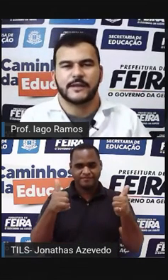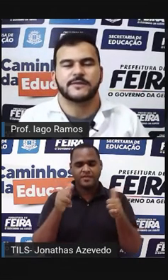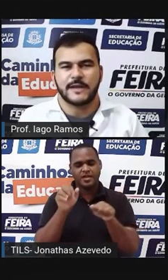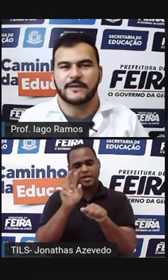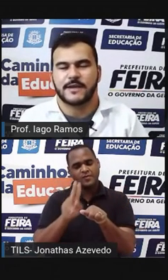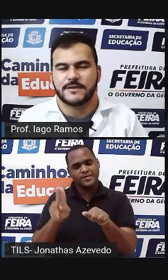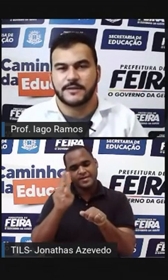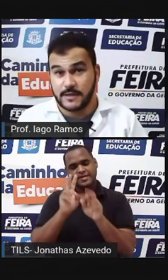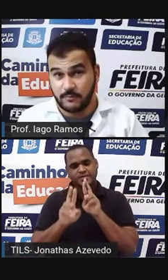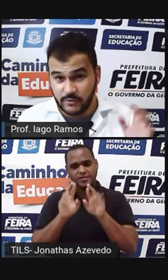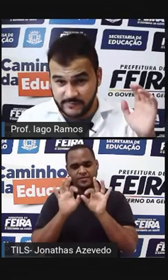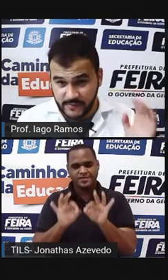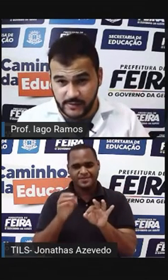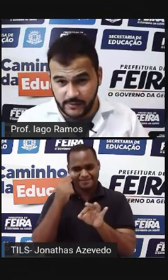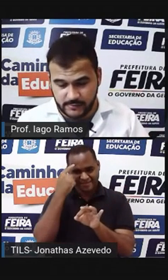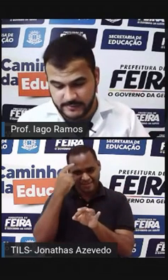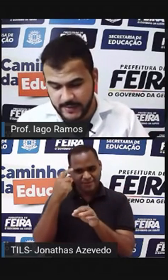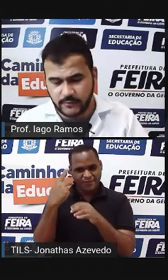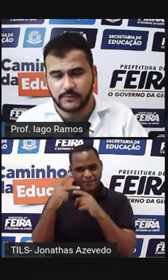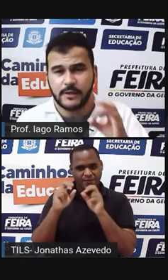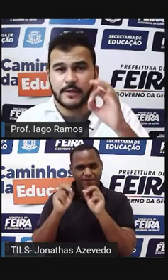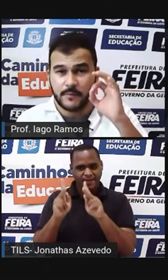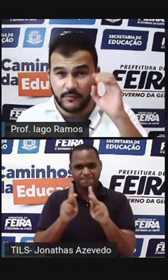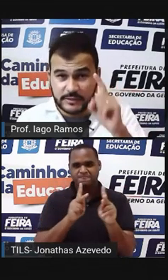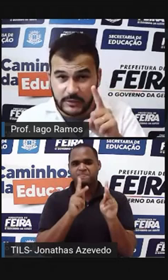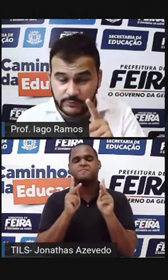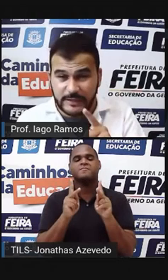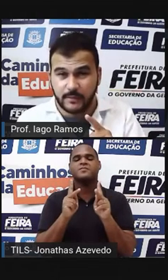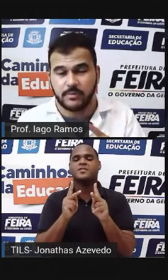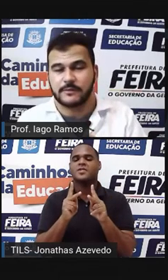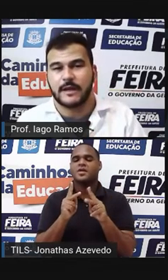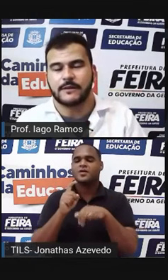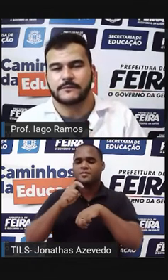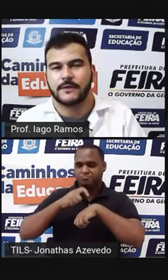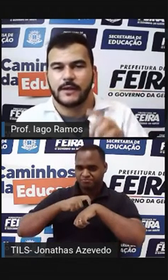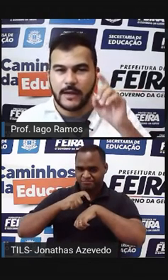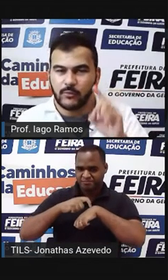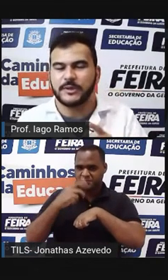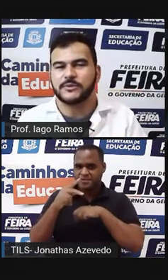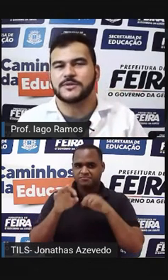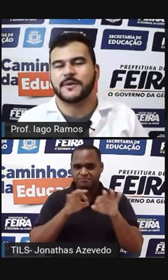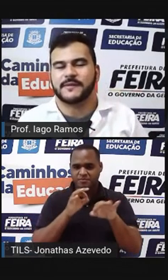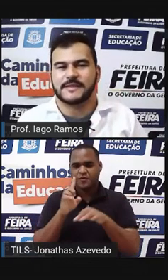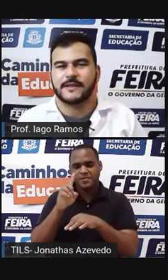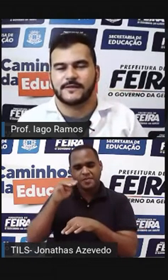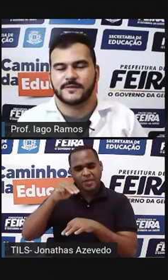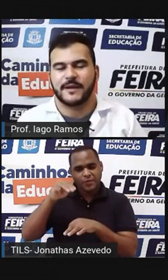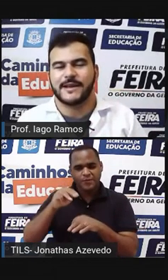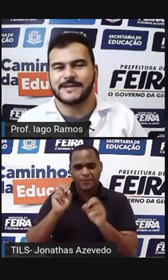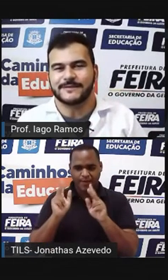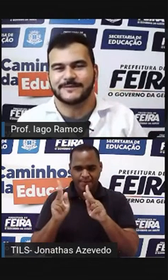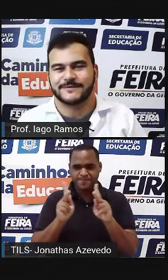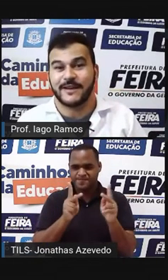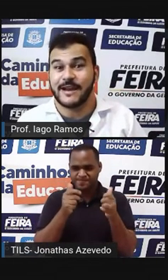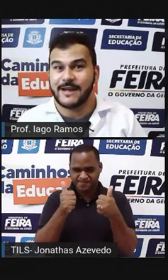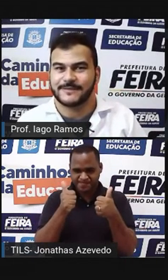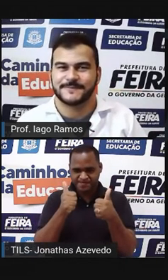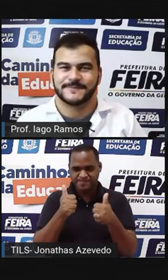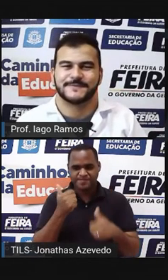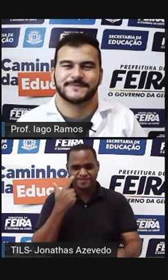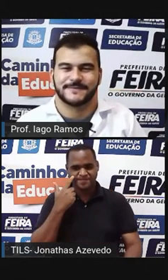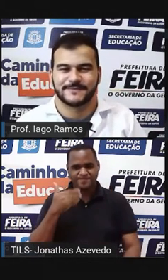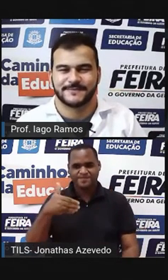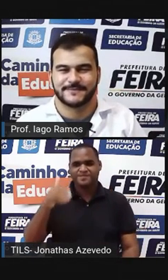usar os resultados que a gente acabou de ver aqui Certo? Mas vou te dar um tempo, tá? É um minutinho para fazer isso Beleza? Vai lá